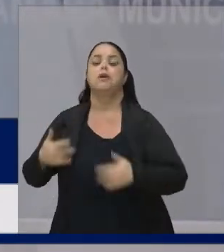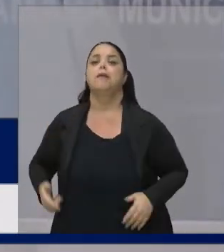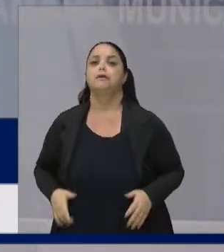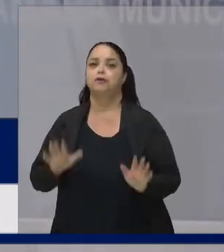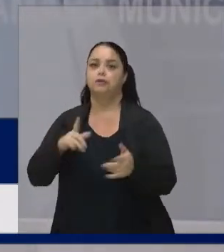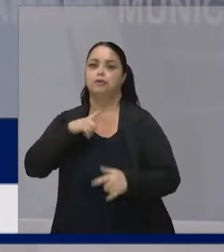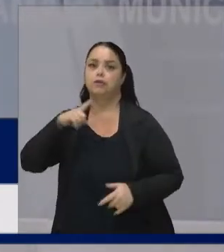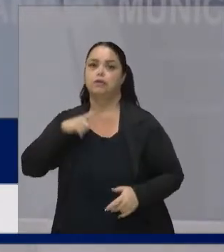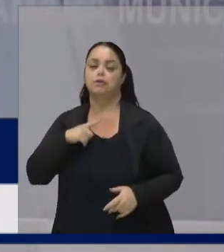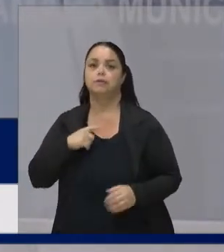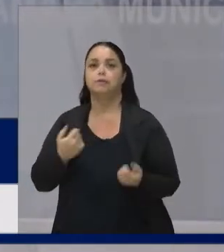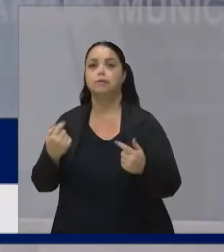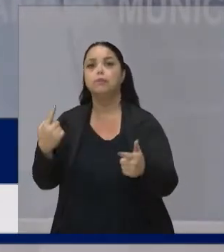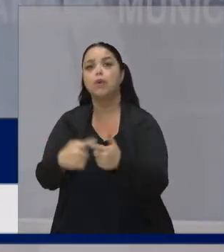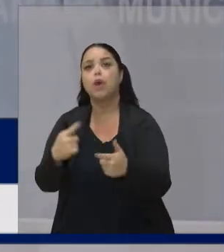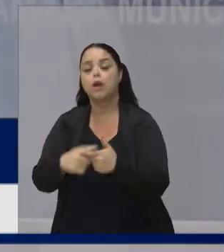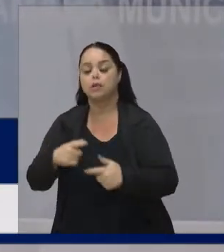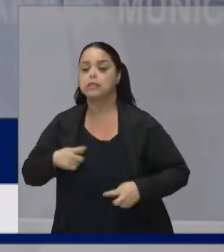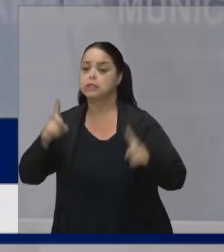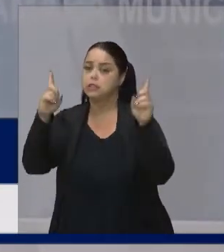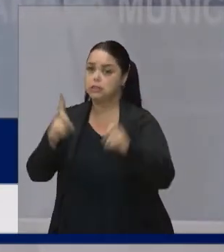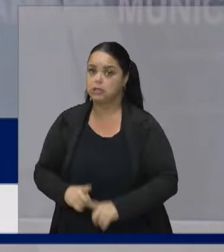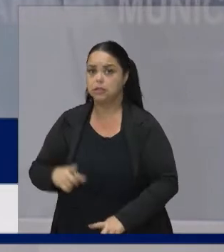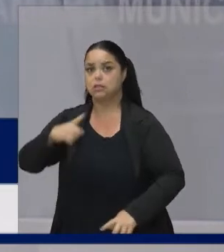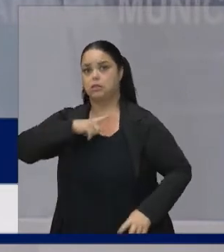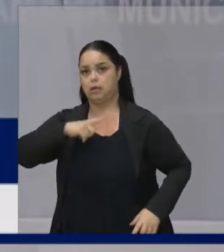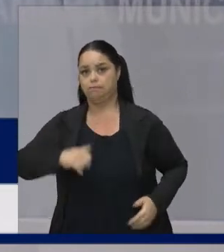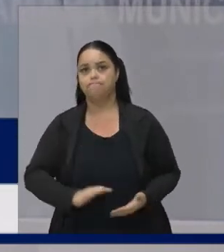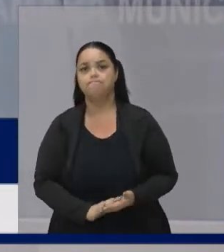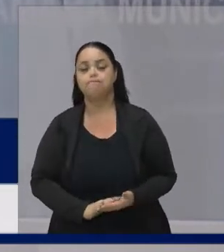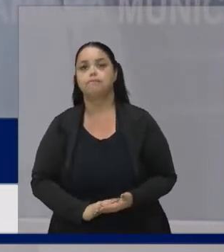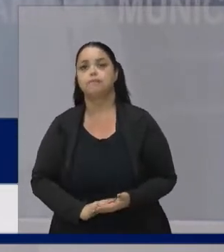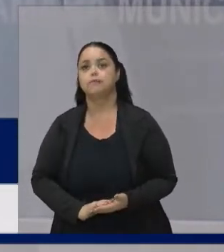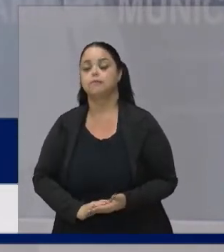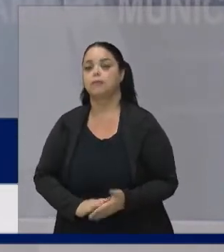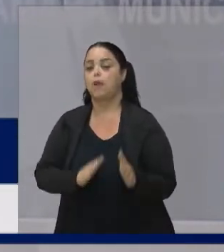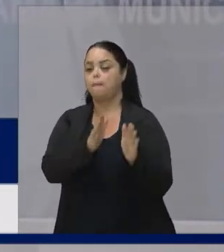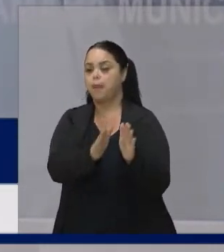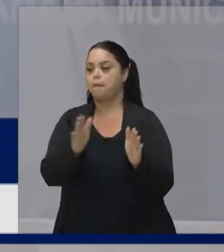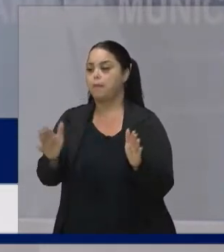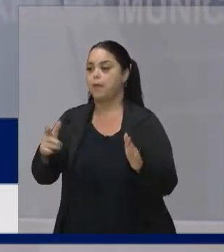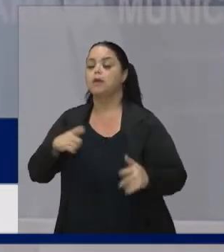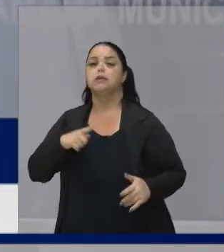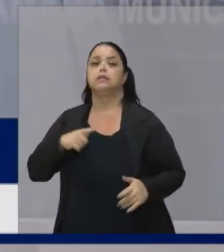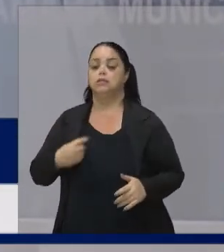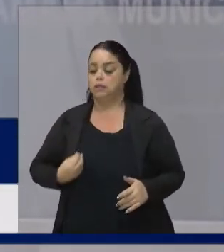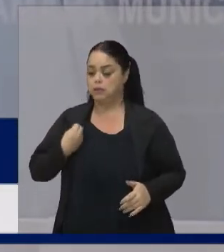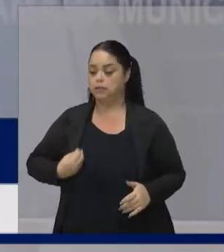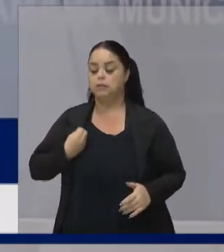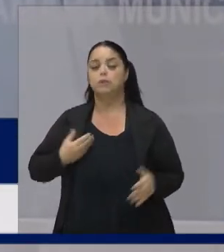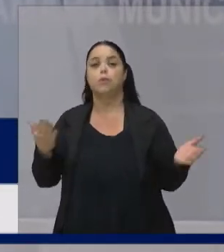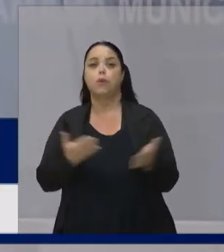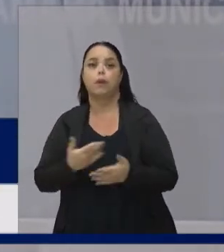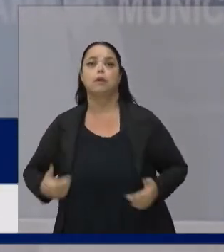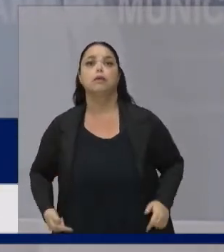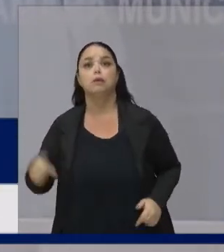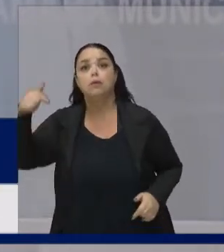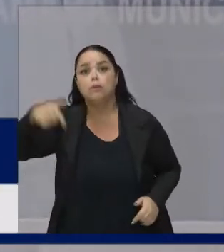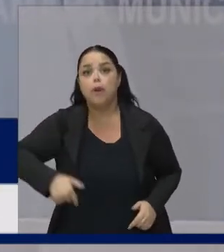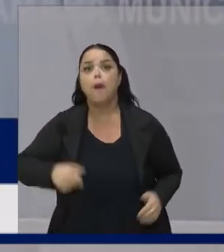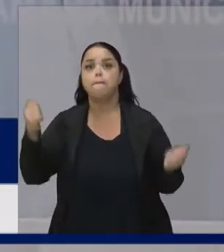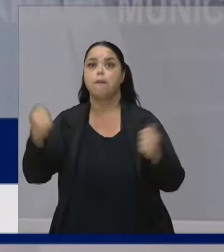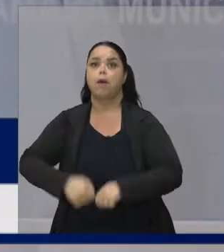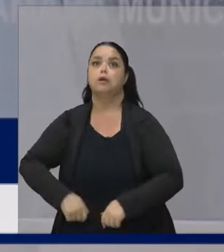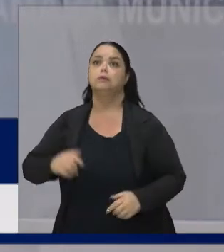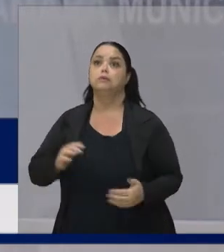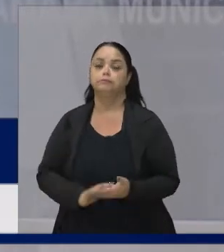isso E não necessariamente Porque tem deficiência Mas são processos Que nós passamos na vida E hoje você está aqui Pode ter